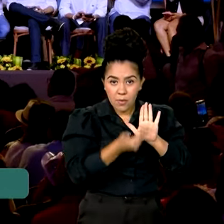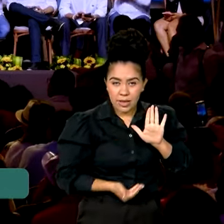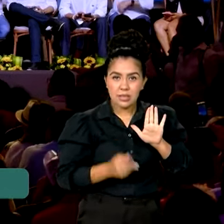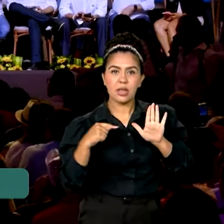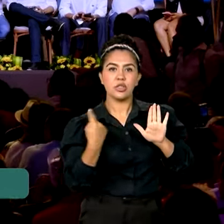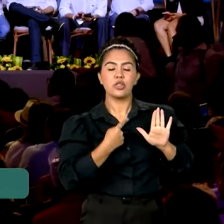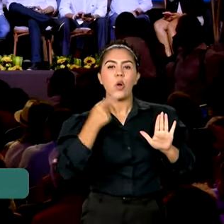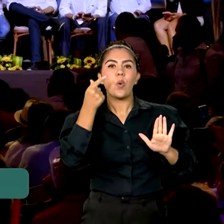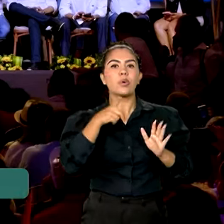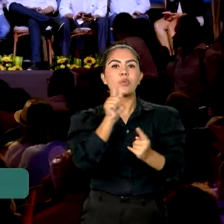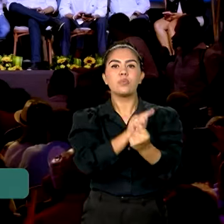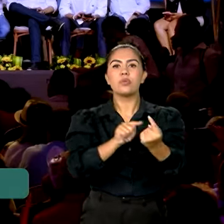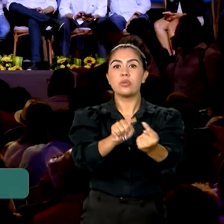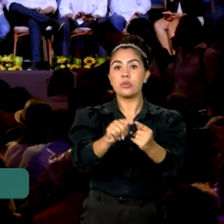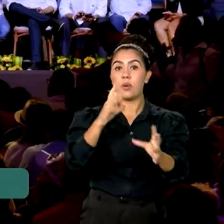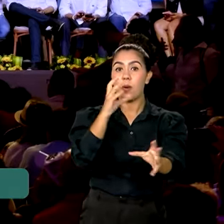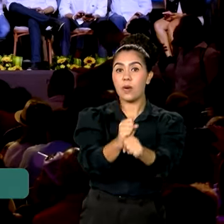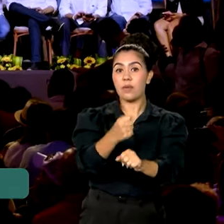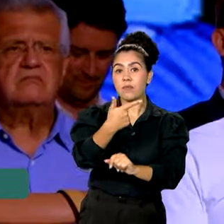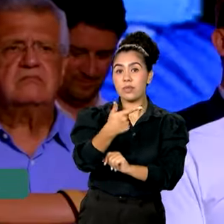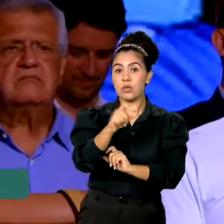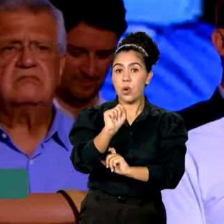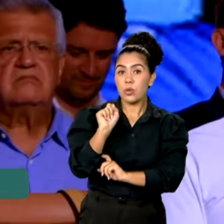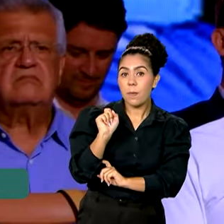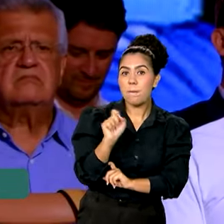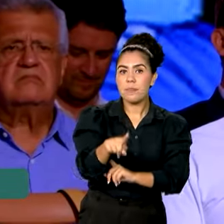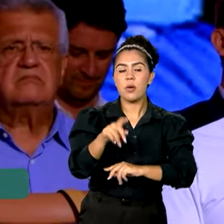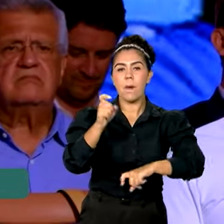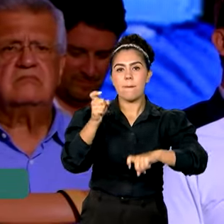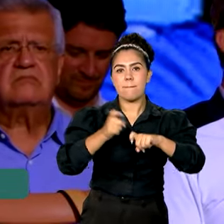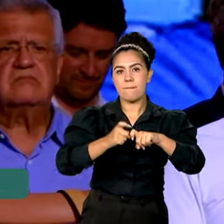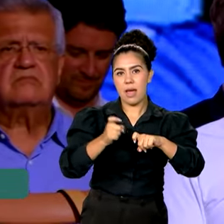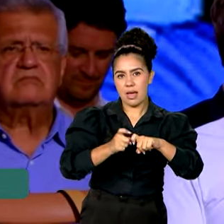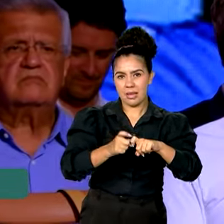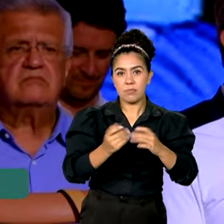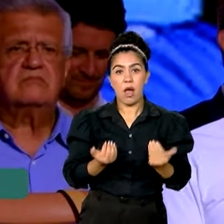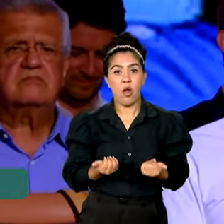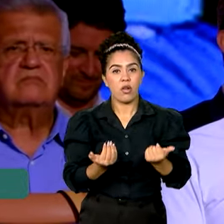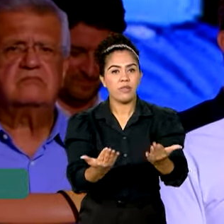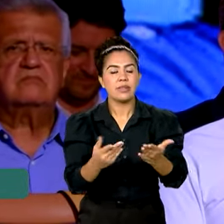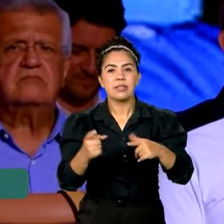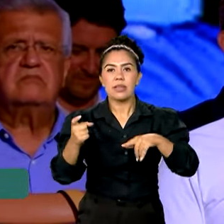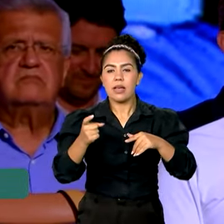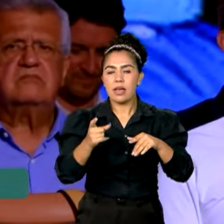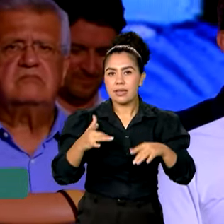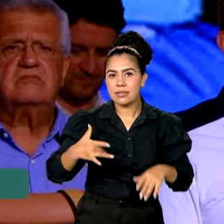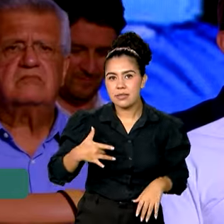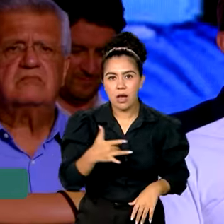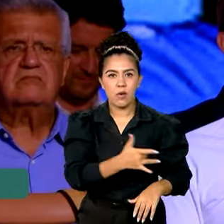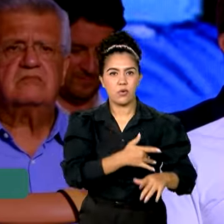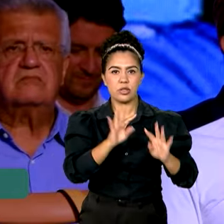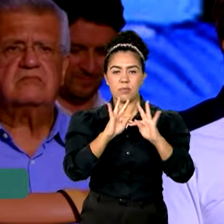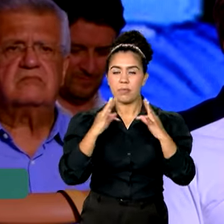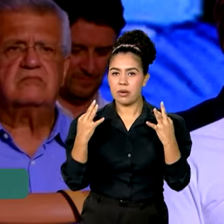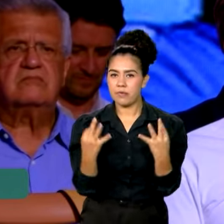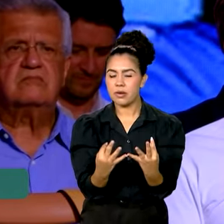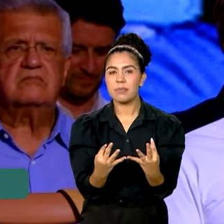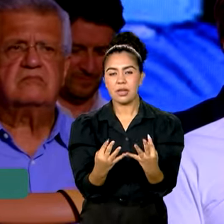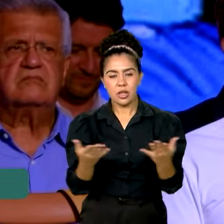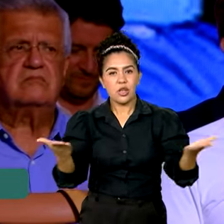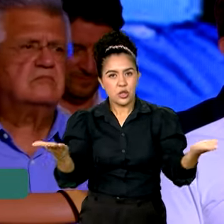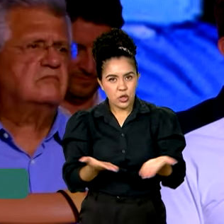meta dos 28 mil médicos numa saúde da família que hoje